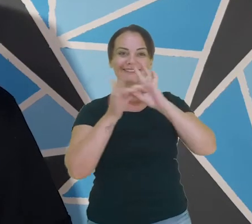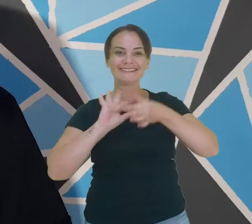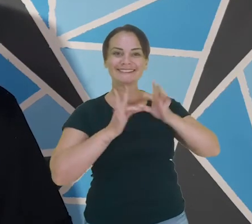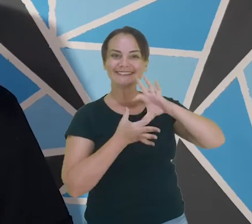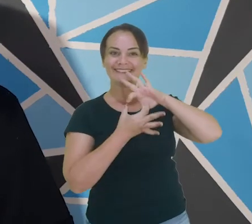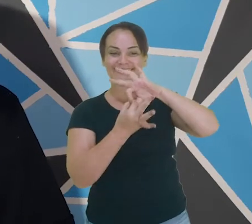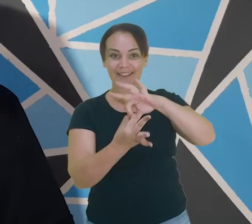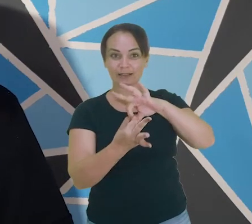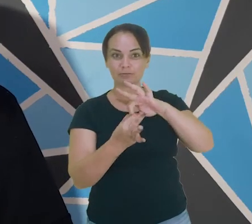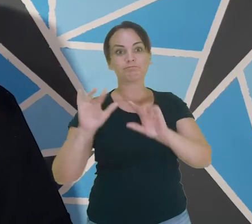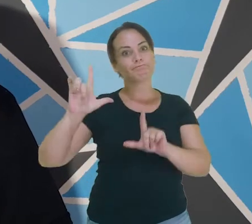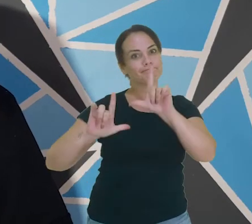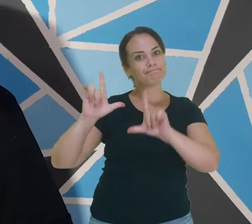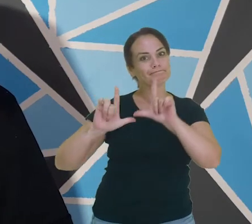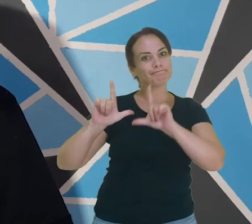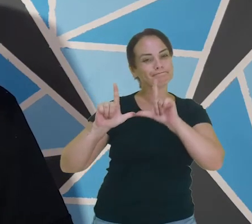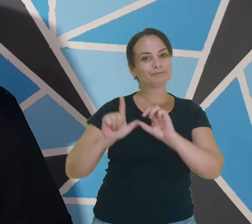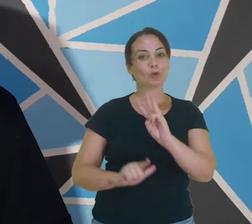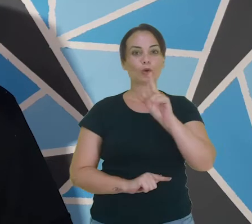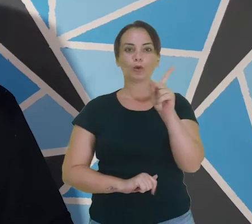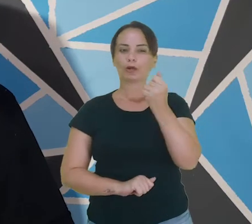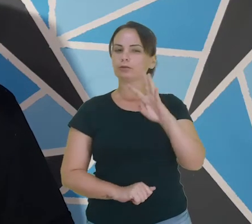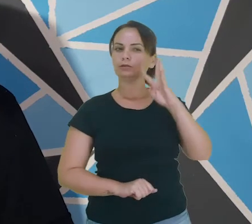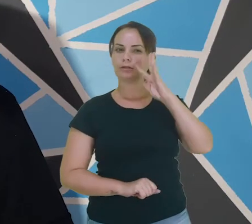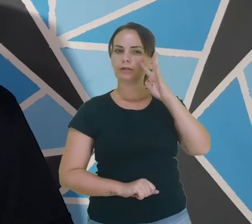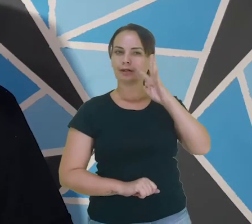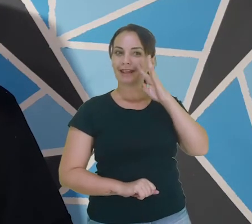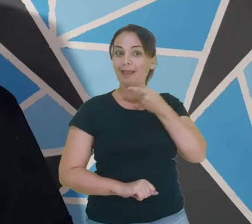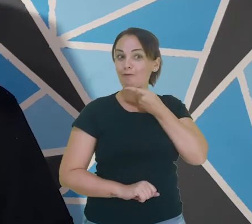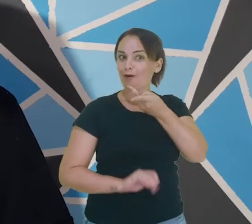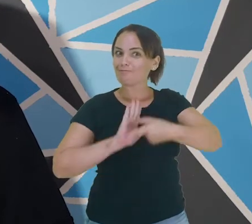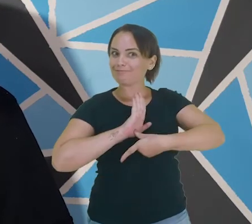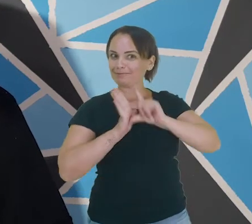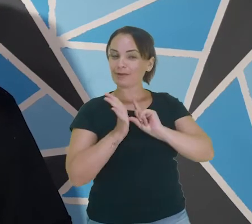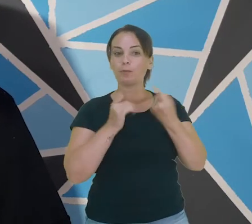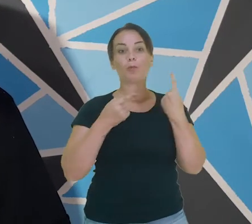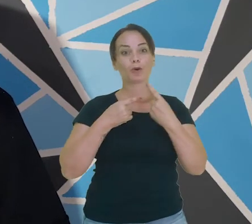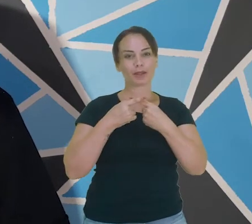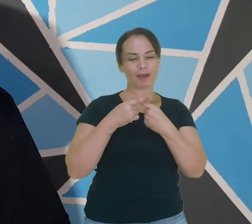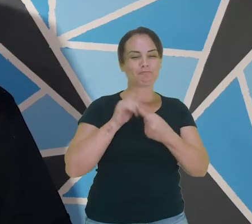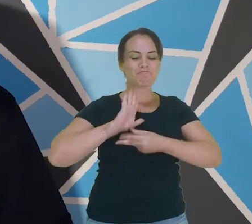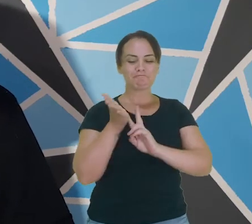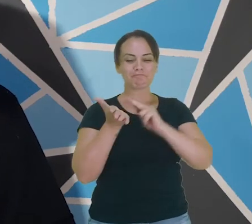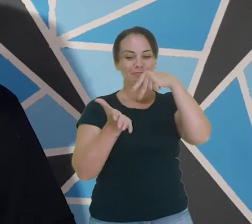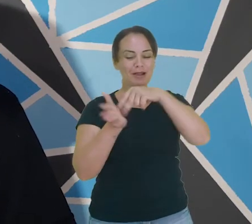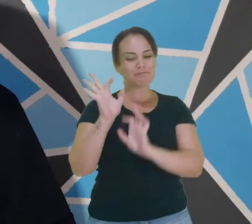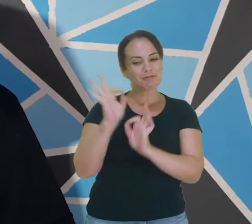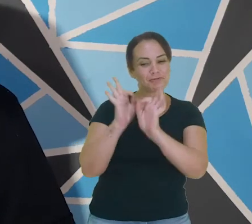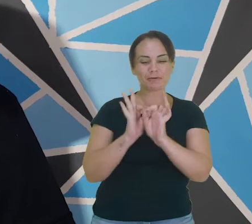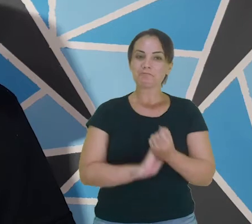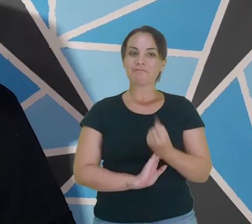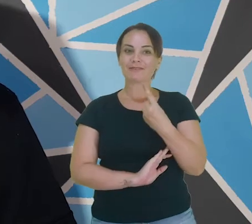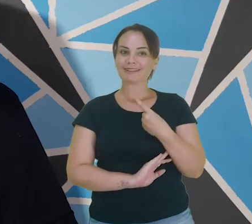do Ciência e Cultura Vamos Brincar, o programa da Wash. Tá bem bacana, vou dar um espalhar pra vocês, que eu participei do processo e tá